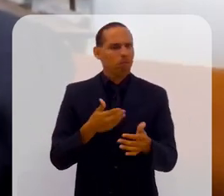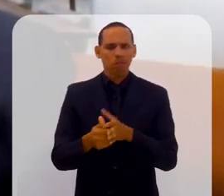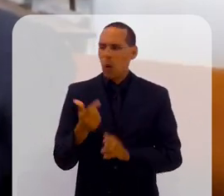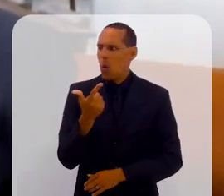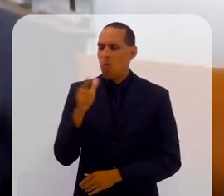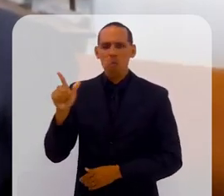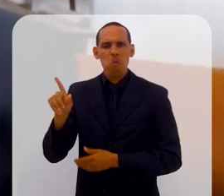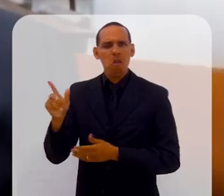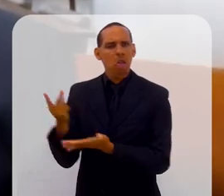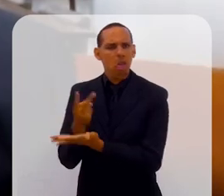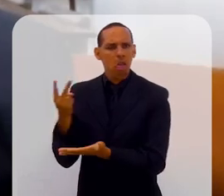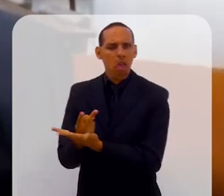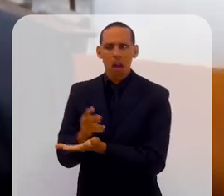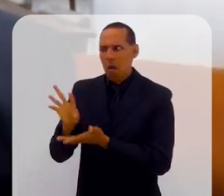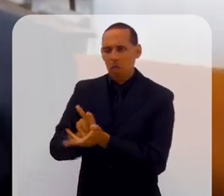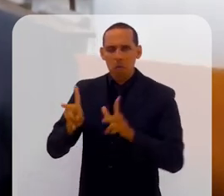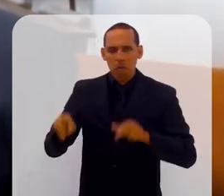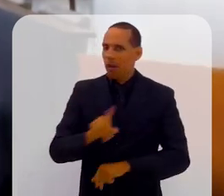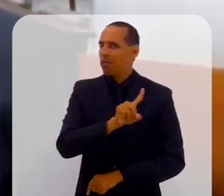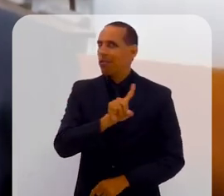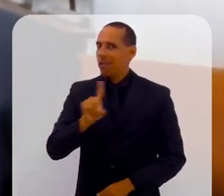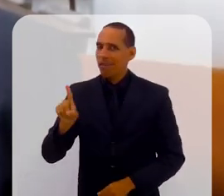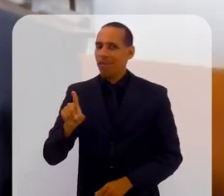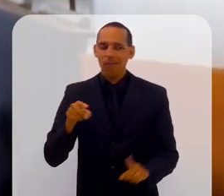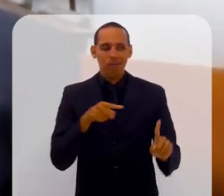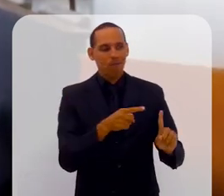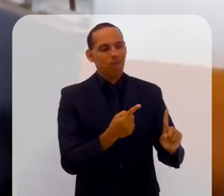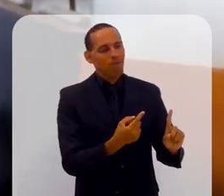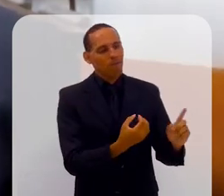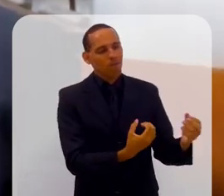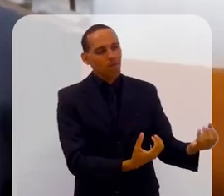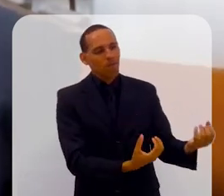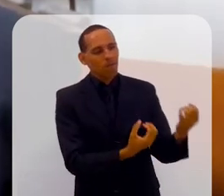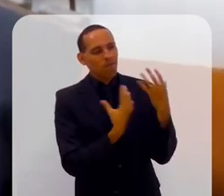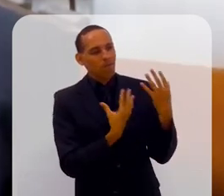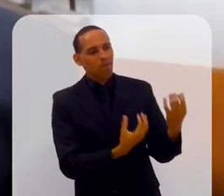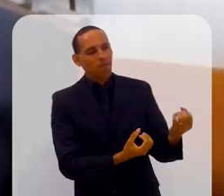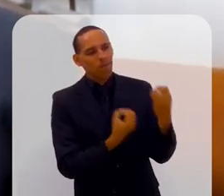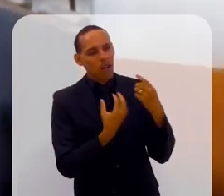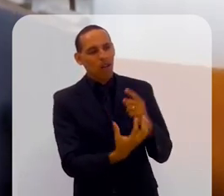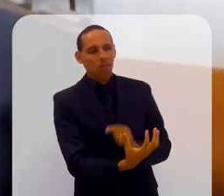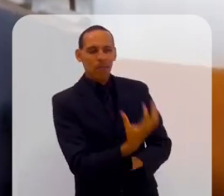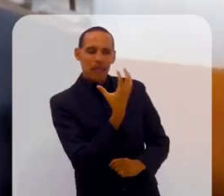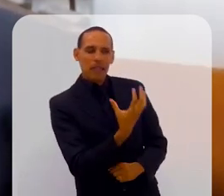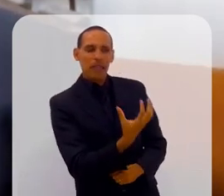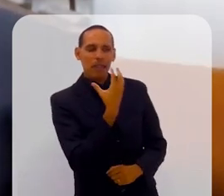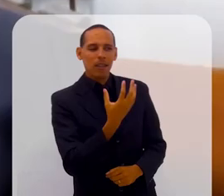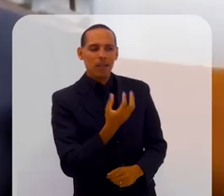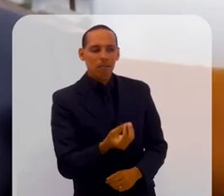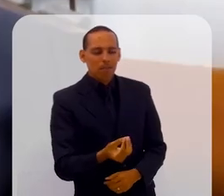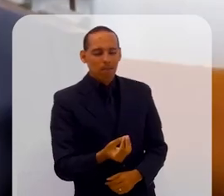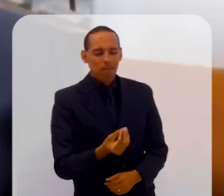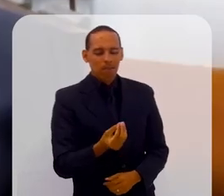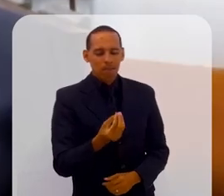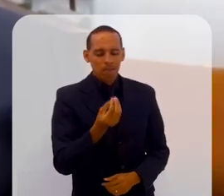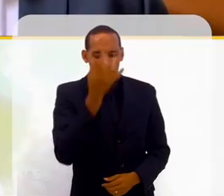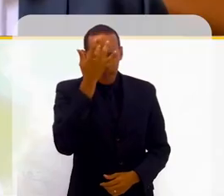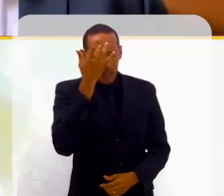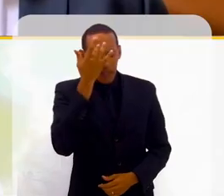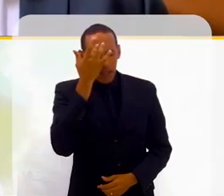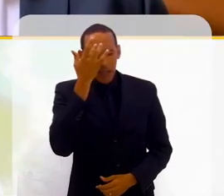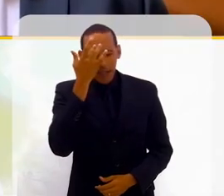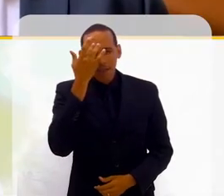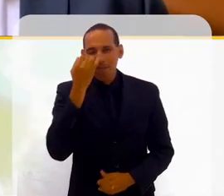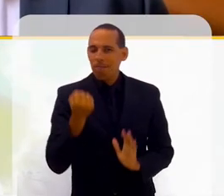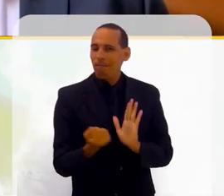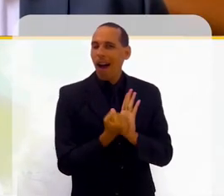do que as outras pessoas estão fazendo. E isso foi uma coisa que muito me marcou na minha infância, especialmente quando eu morava com ele.